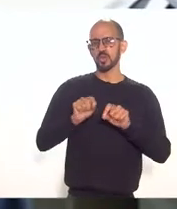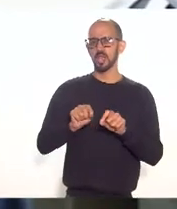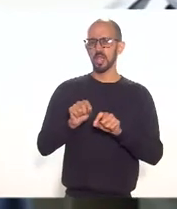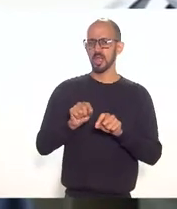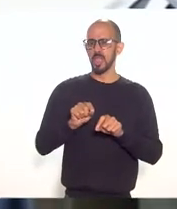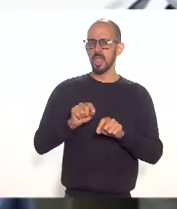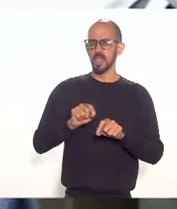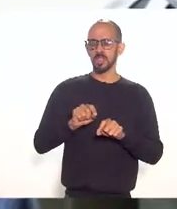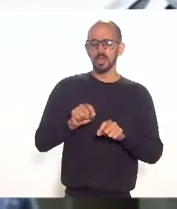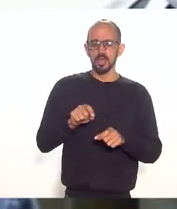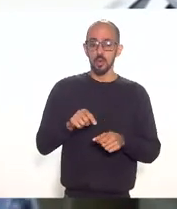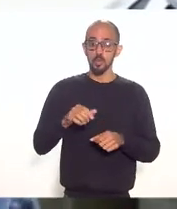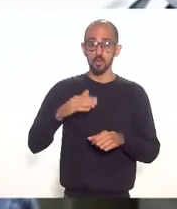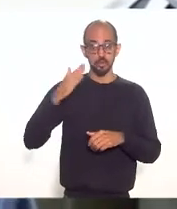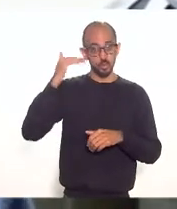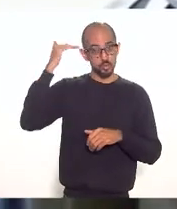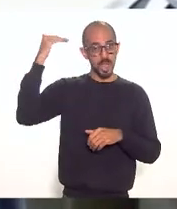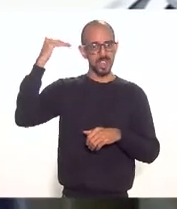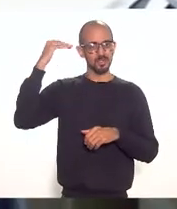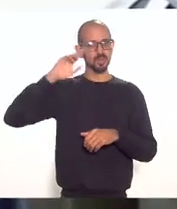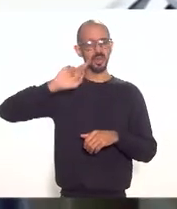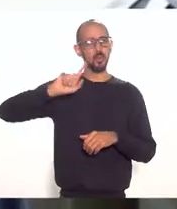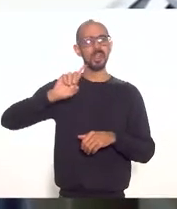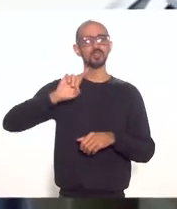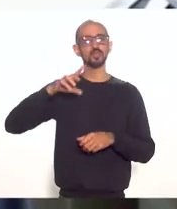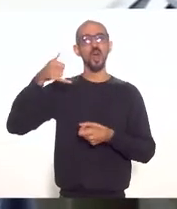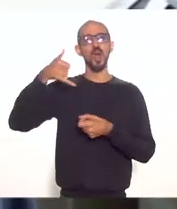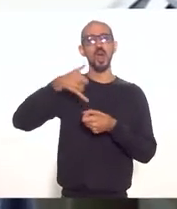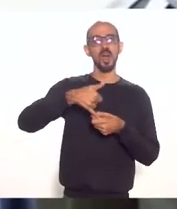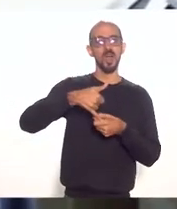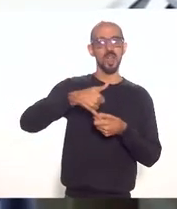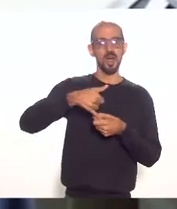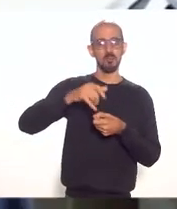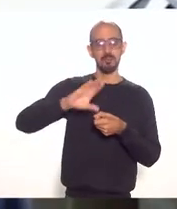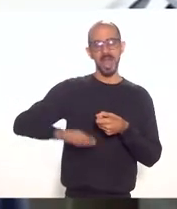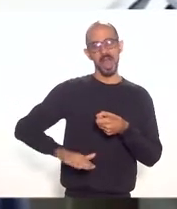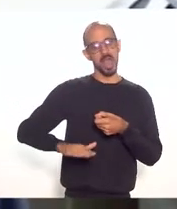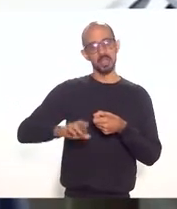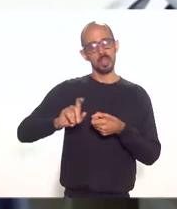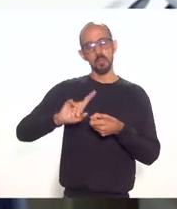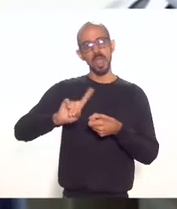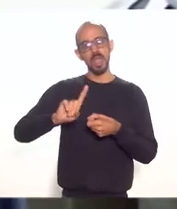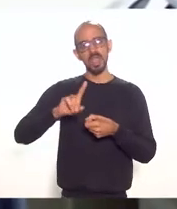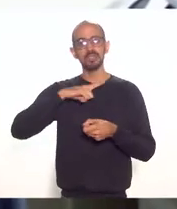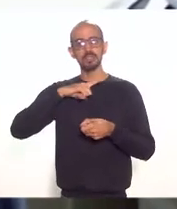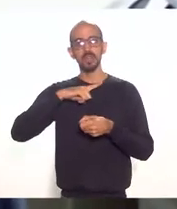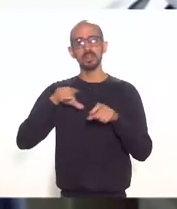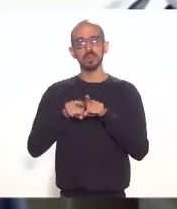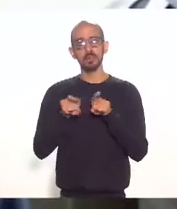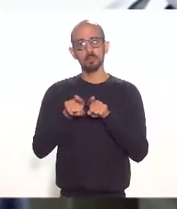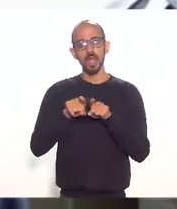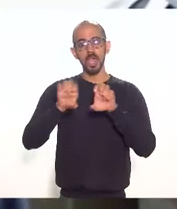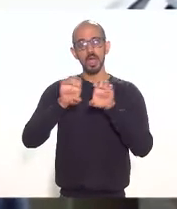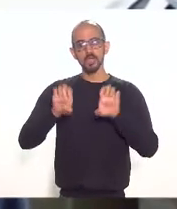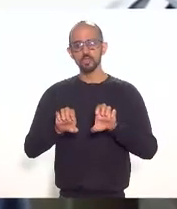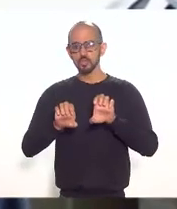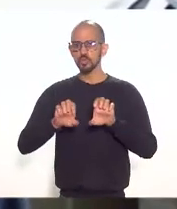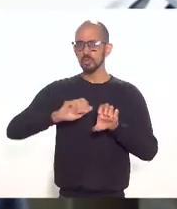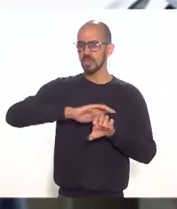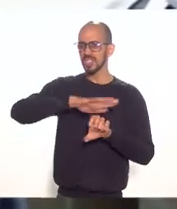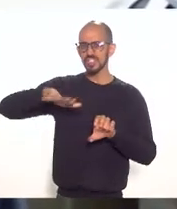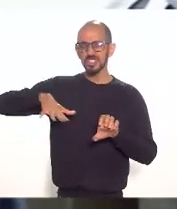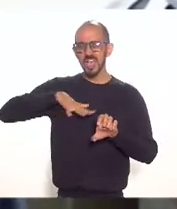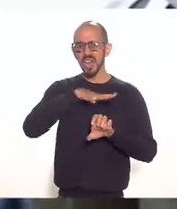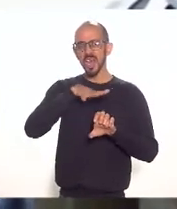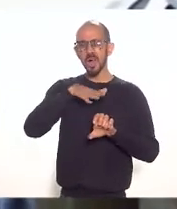preço do combustível. O sucesso do aeroporto passa por toda uma infraestrutura de